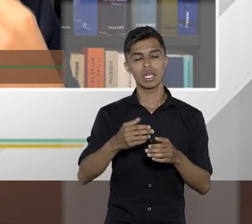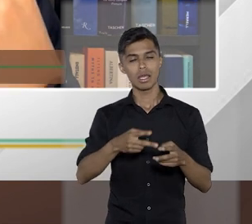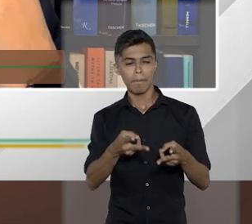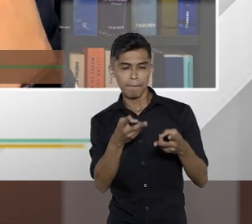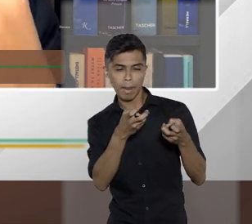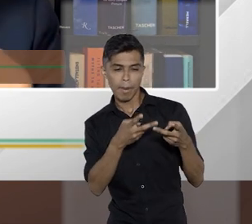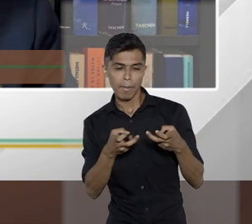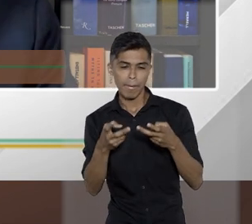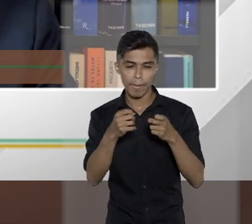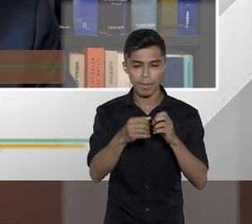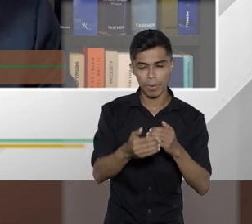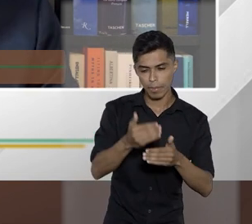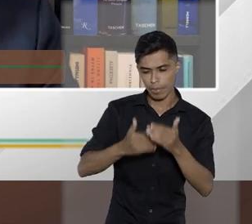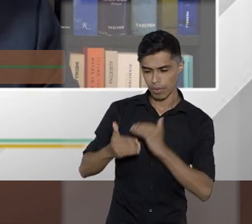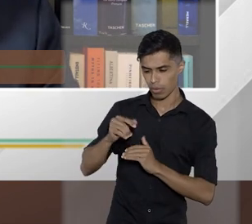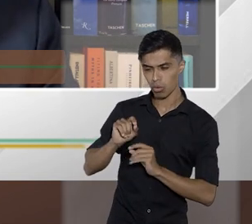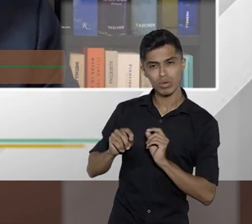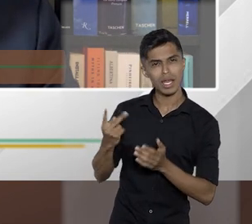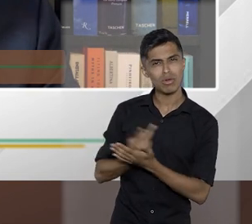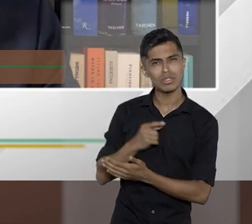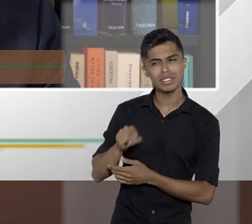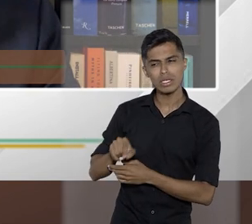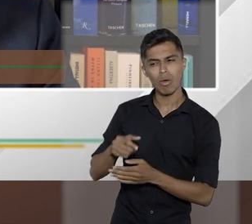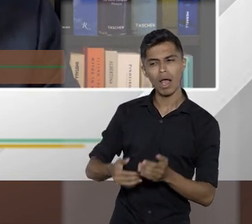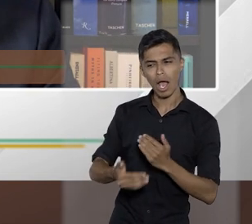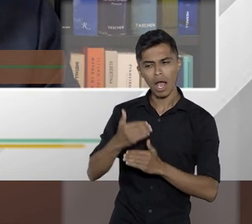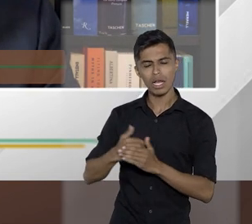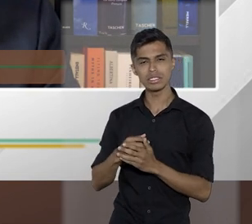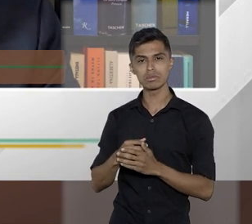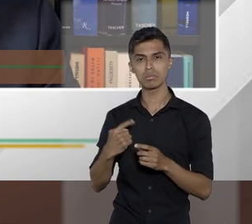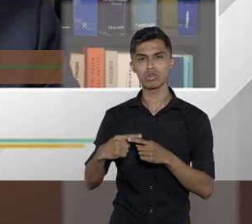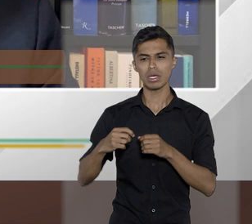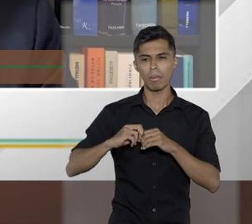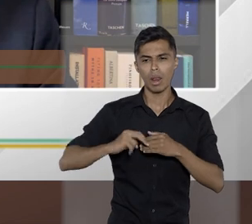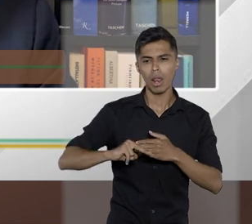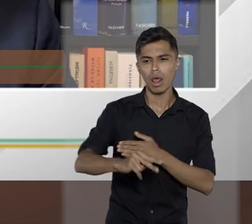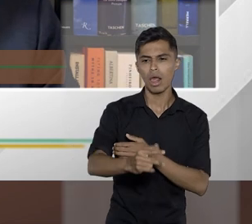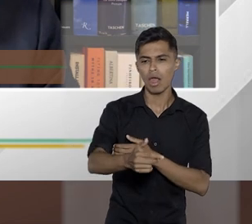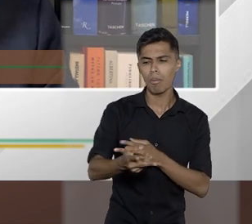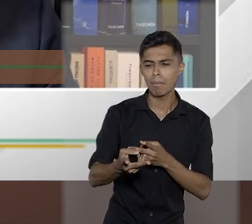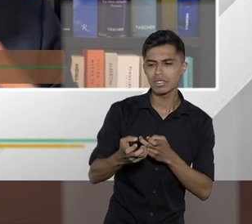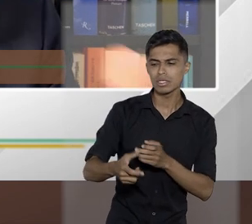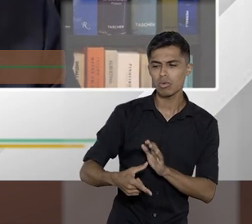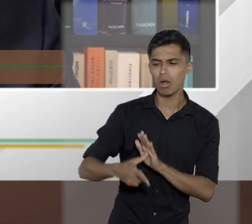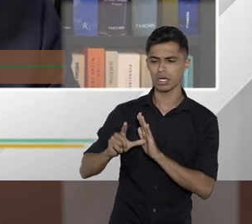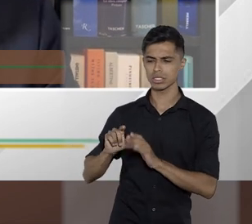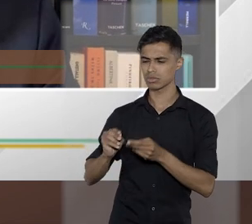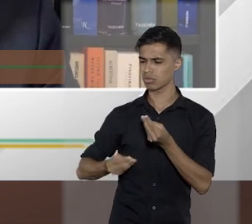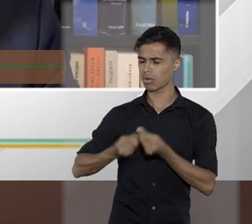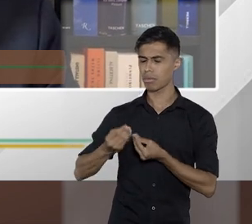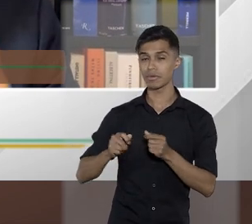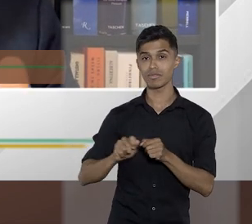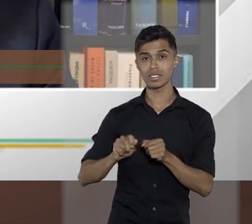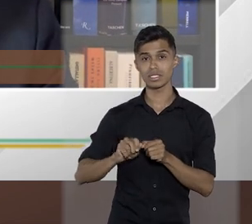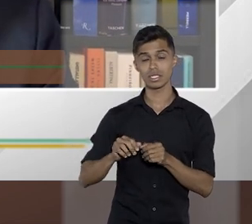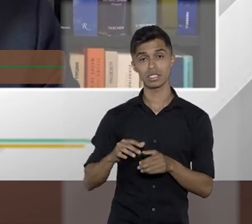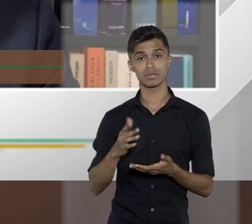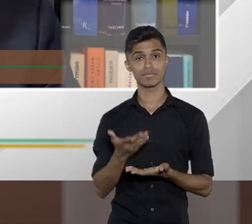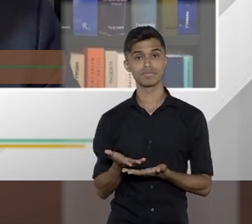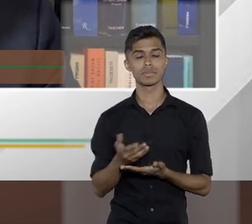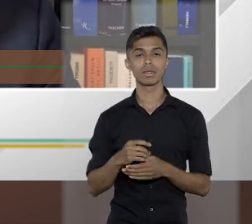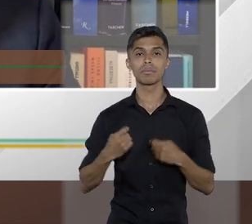dados tributários para atingir outros dados que também são protegidos pelo sigilo comercial pelo sigilo industrial